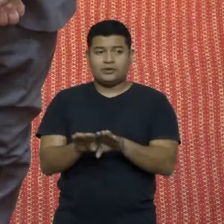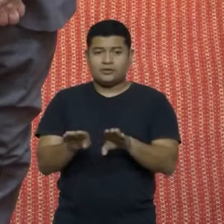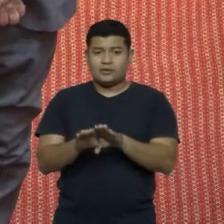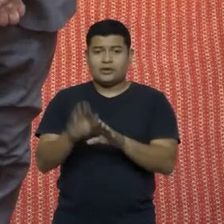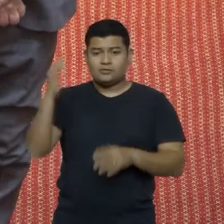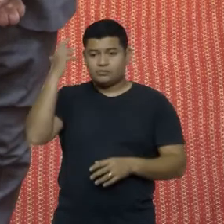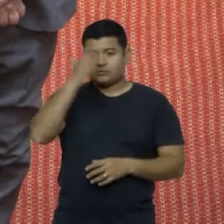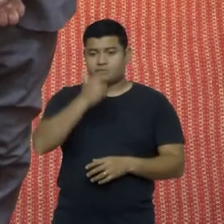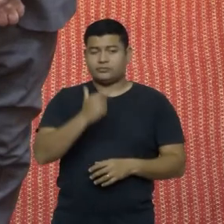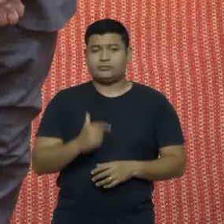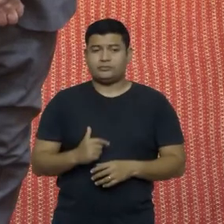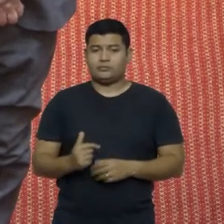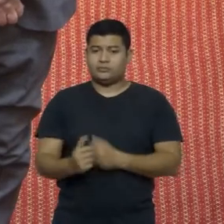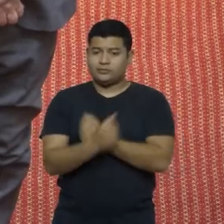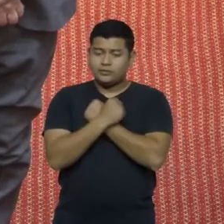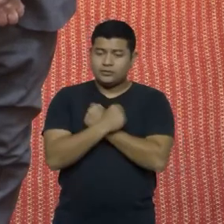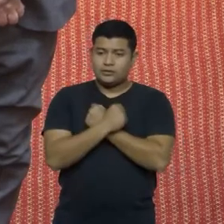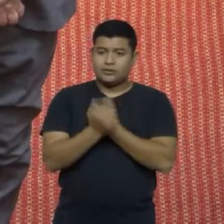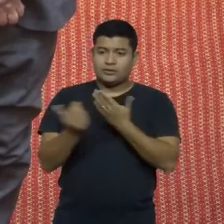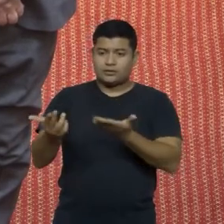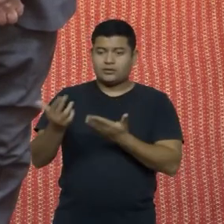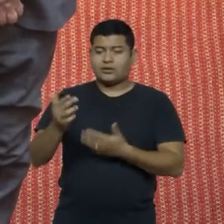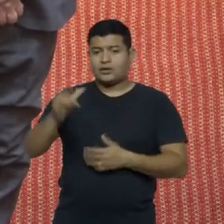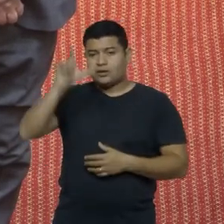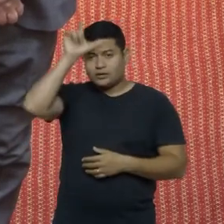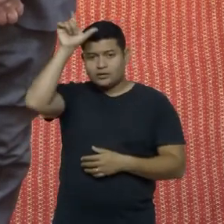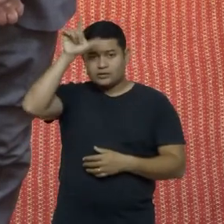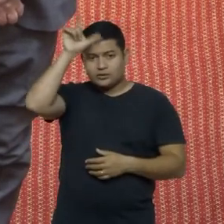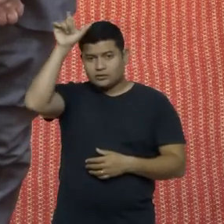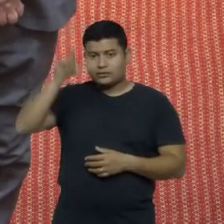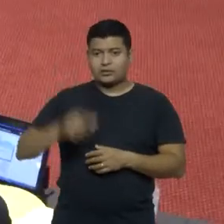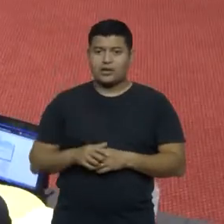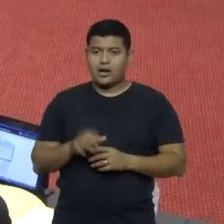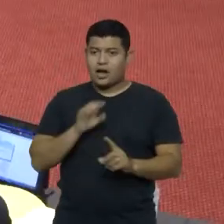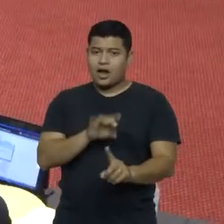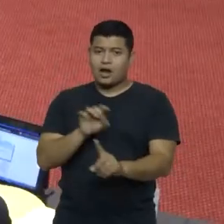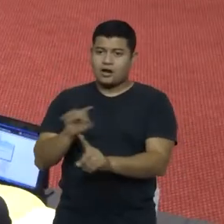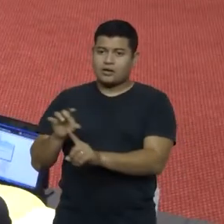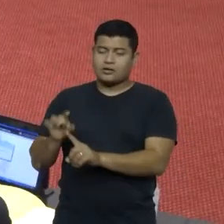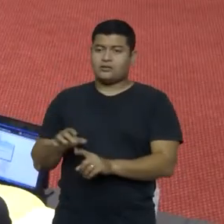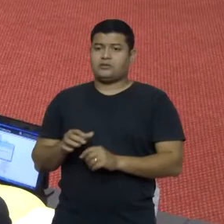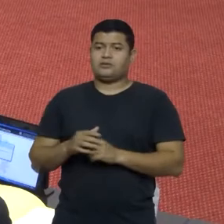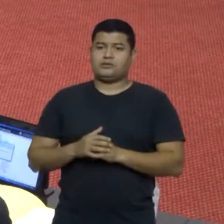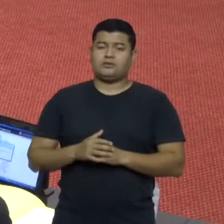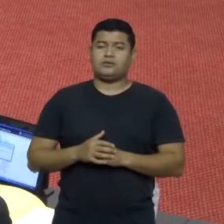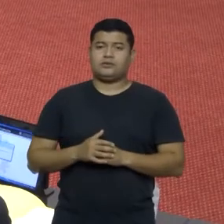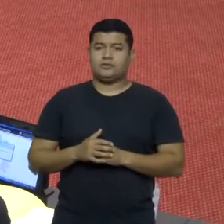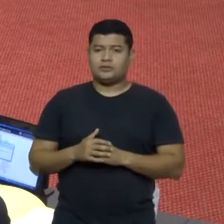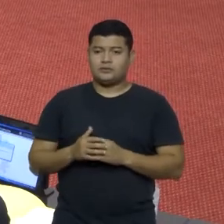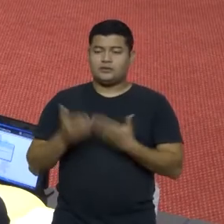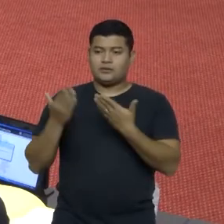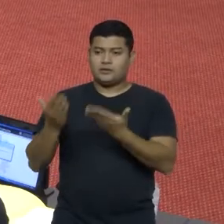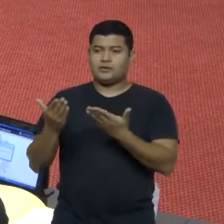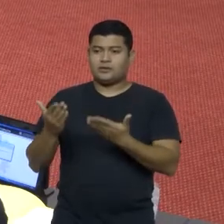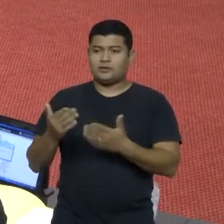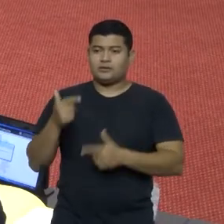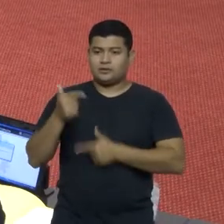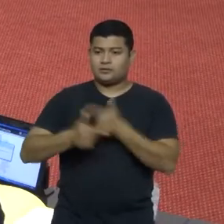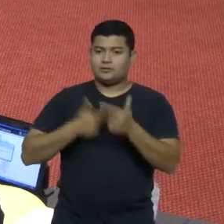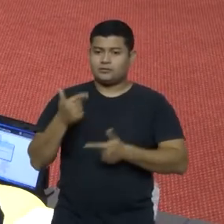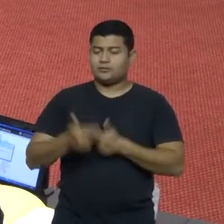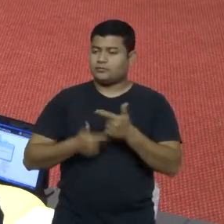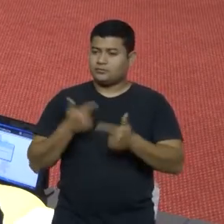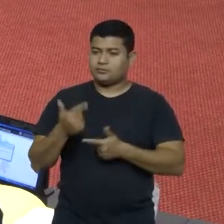mandem um abraço, deputado Sargento Lima, para cada conservador bolsonarista lá da cidade de Lages. Muito obrigado. A